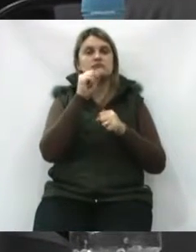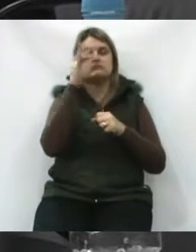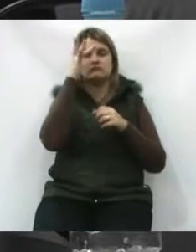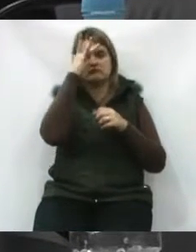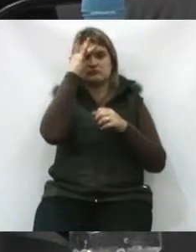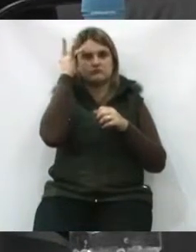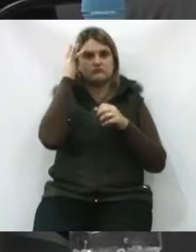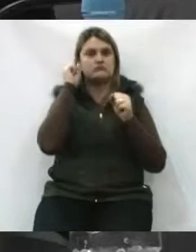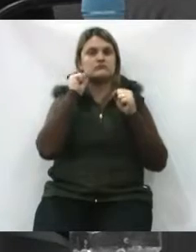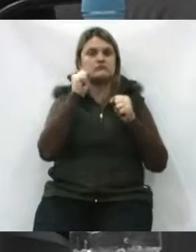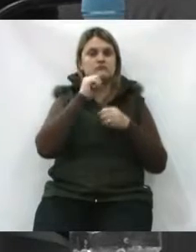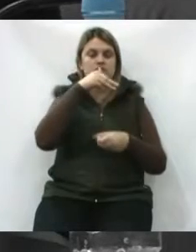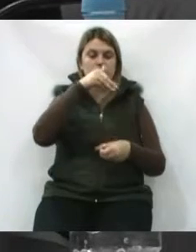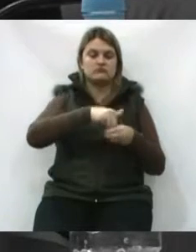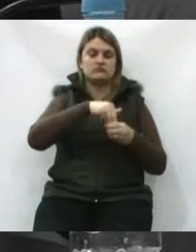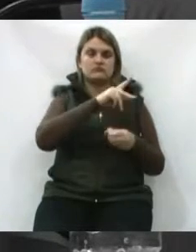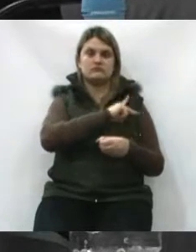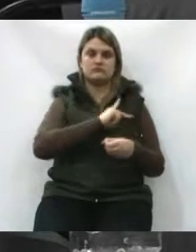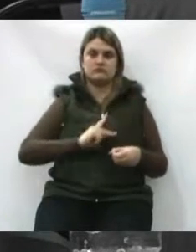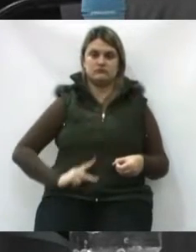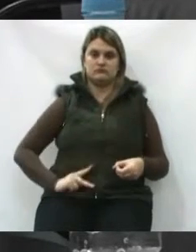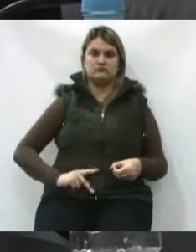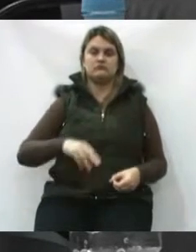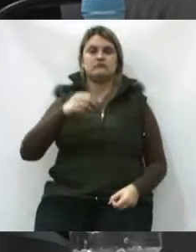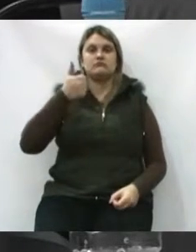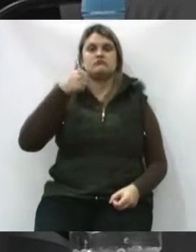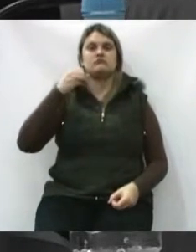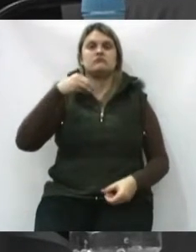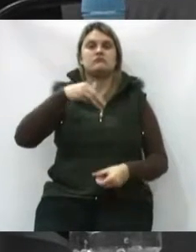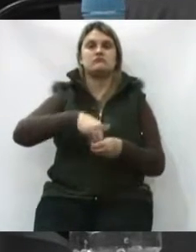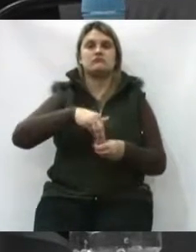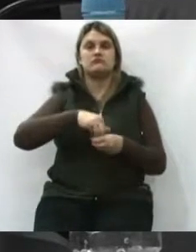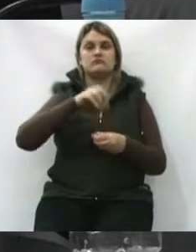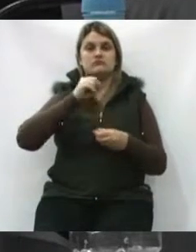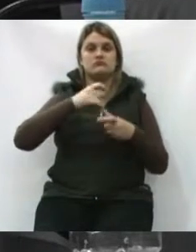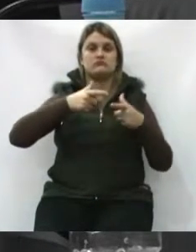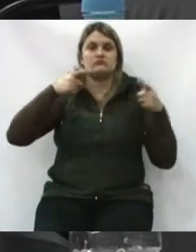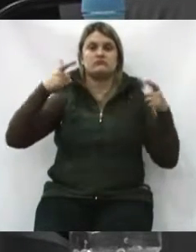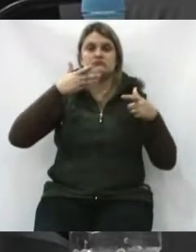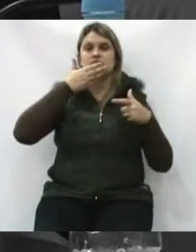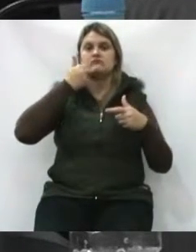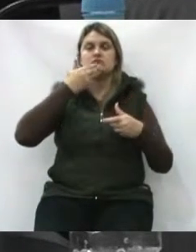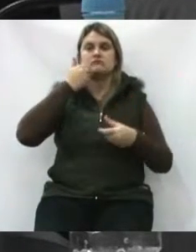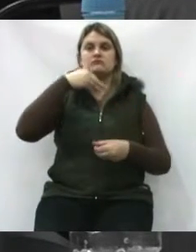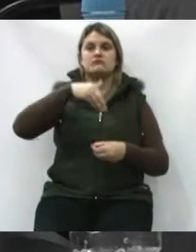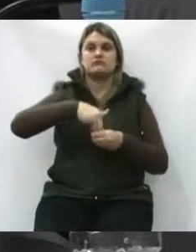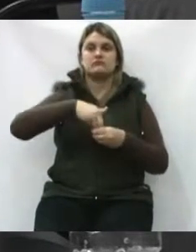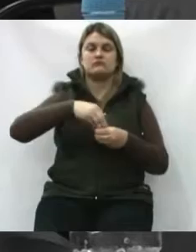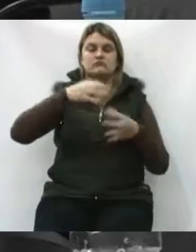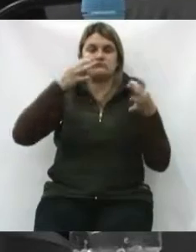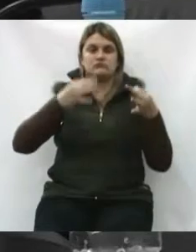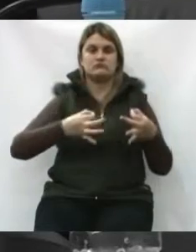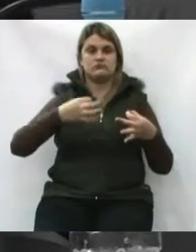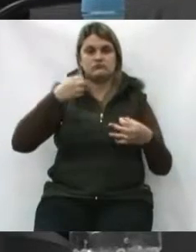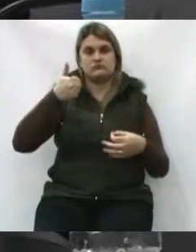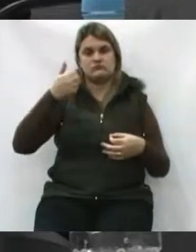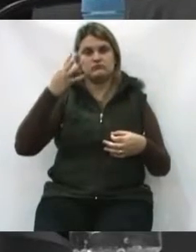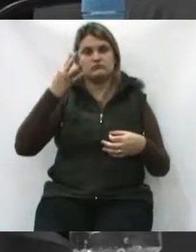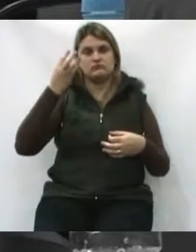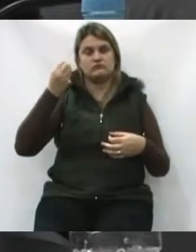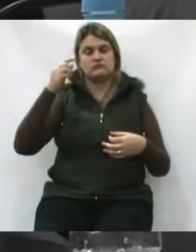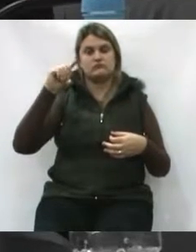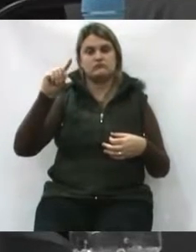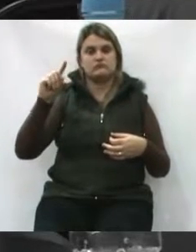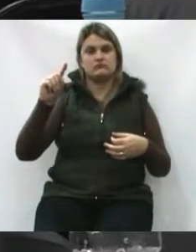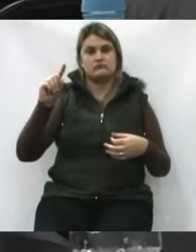cidadão pode se eleger presidente da República com 10 votos, se for a maioria dos votos válidos. Por mais que 140 milhões